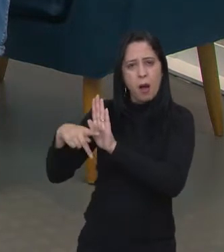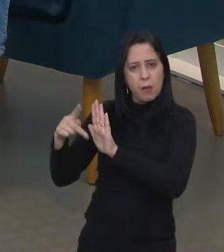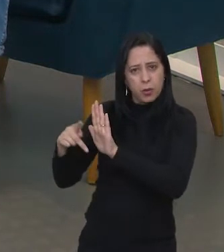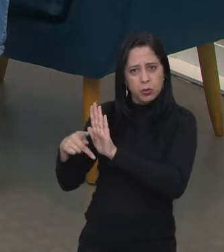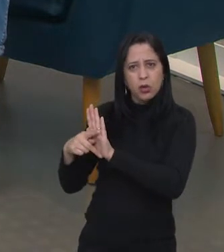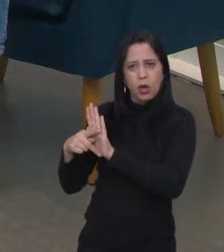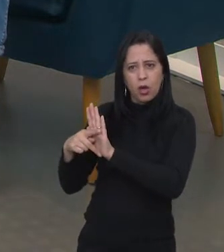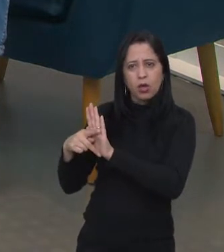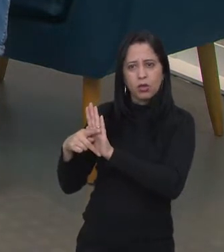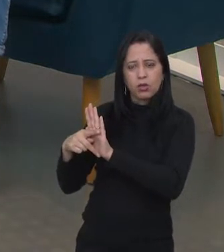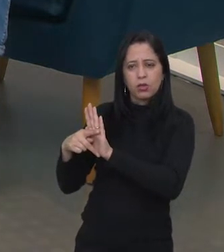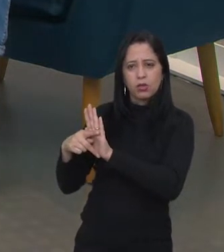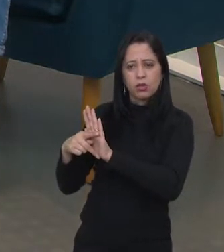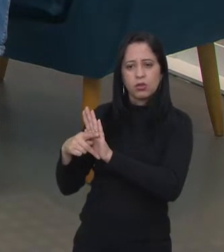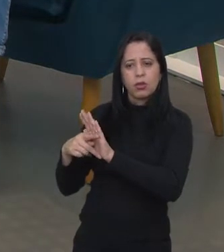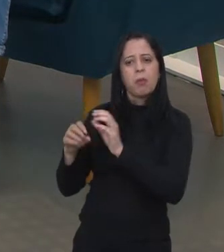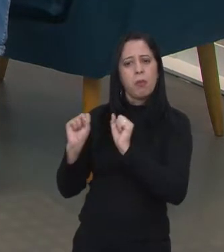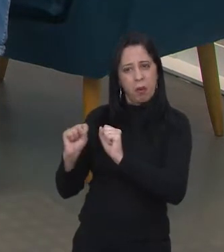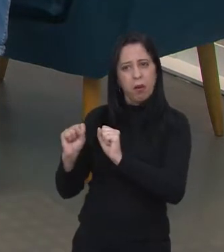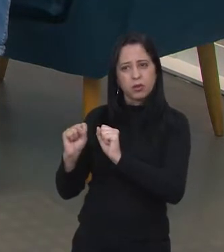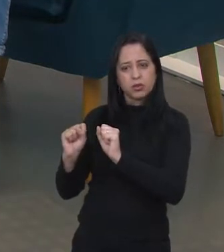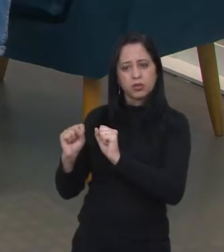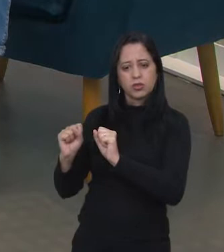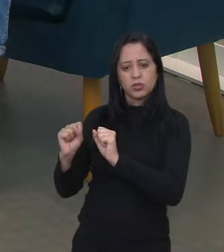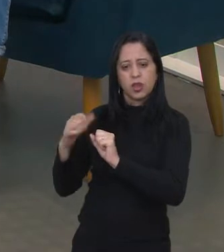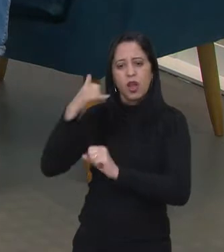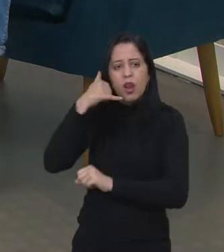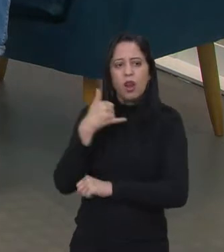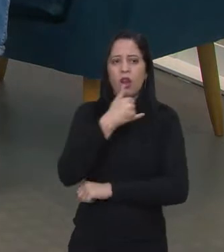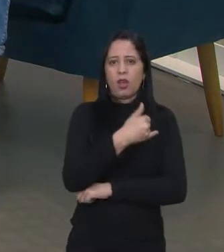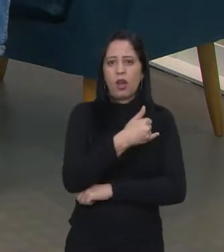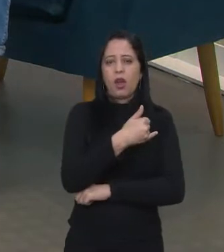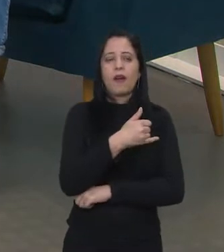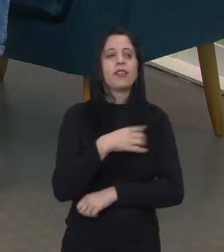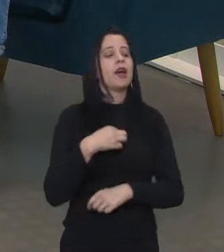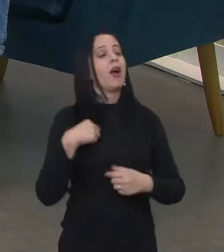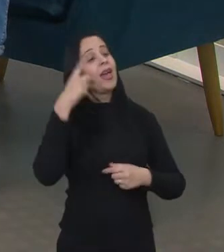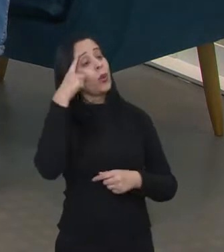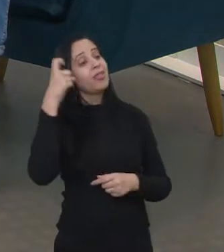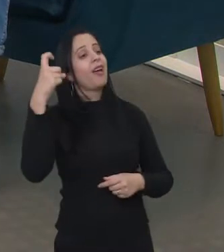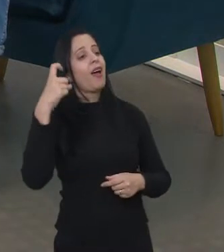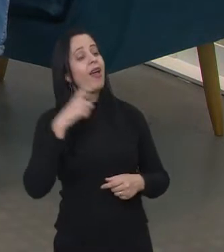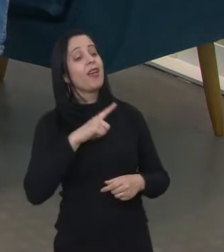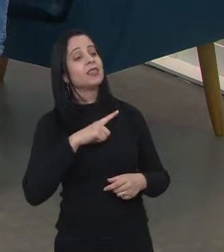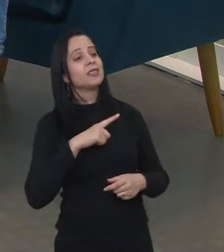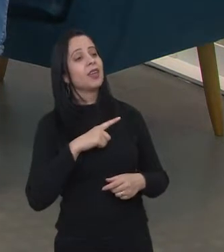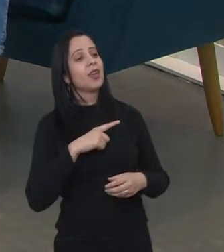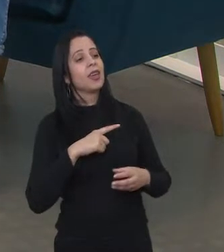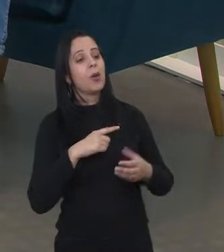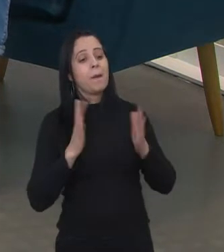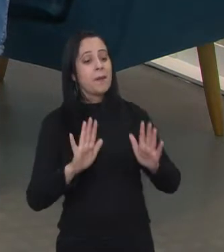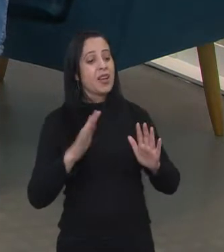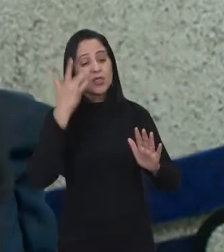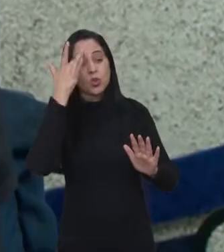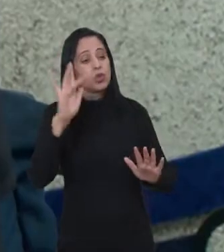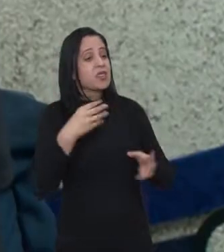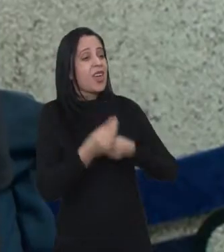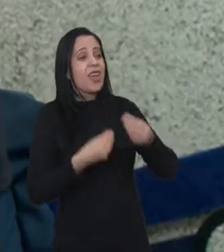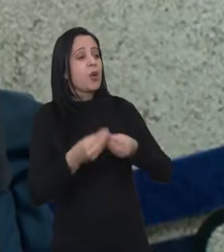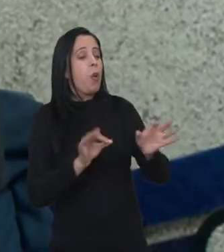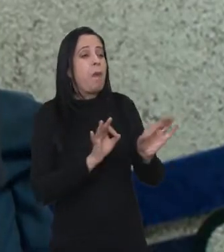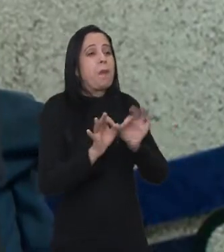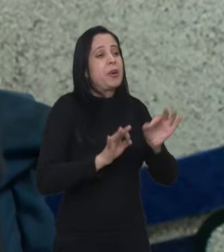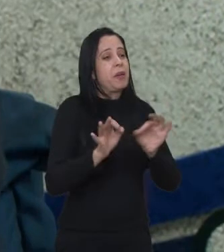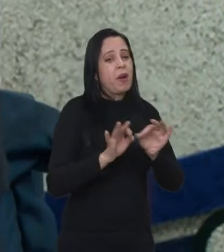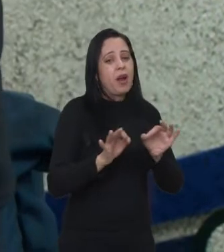formular aquela ideia para apresentar. Ela pode entrar em contato com a incubadora e falar, olha, eu estou com tal ideia e eu queria desenvolver essa ideia, mas eu não